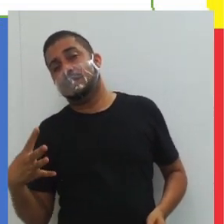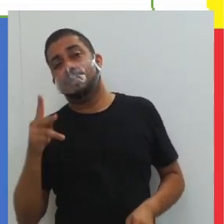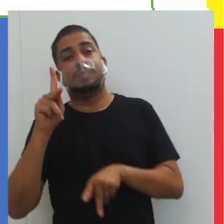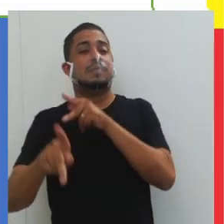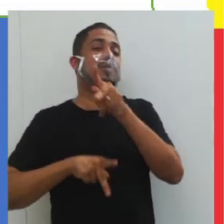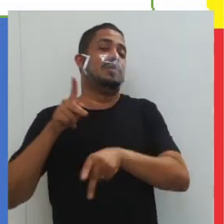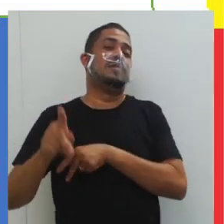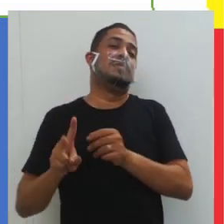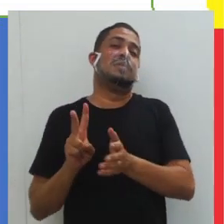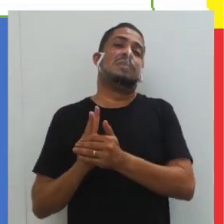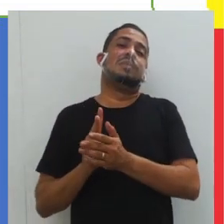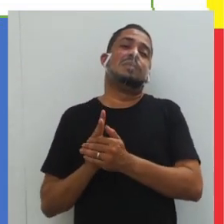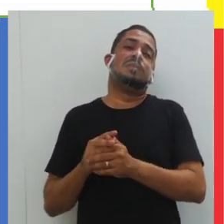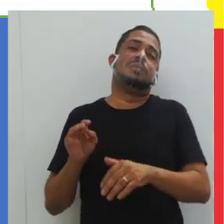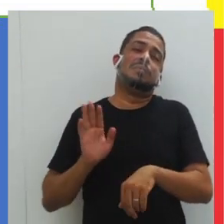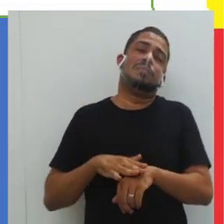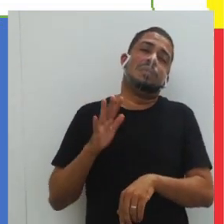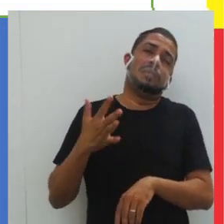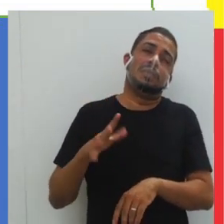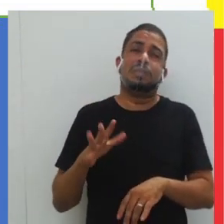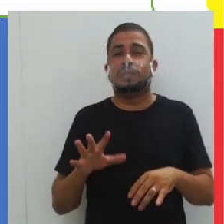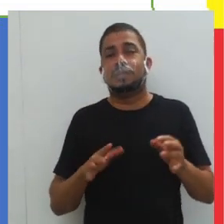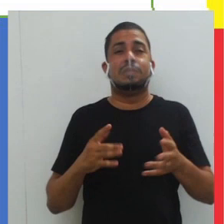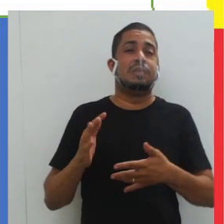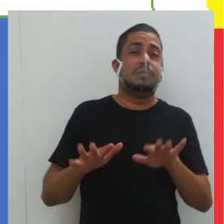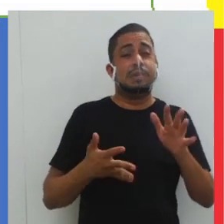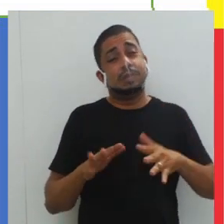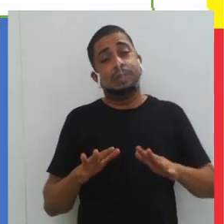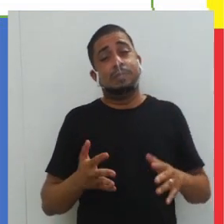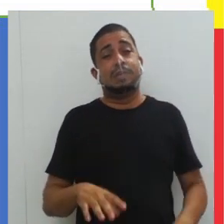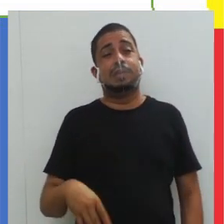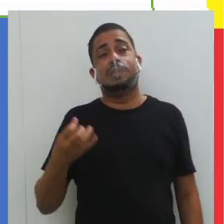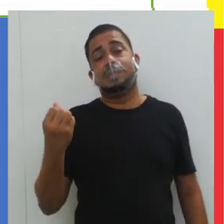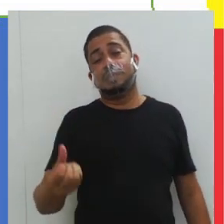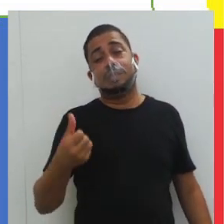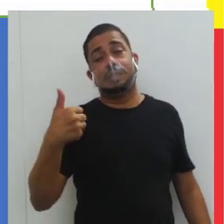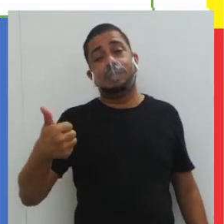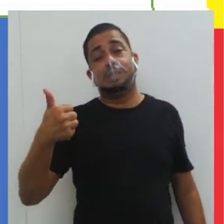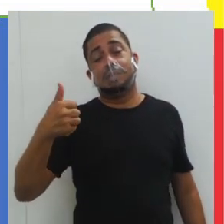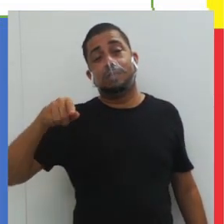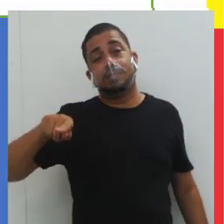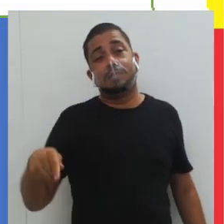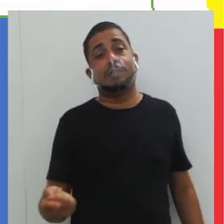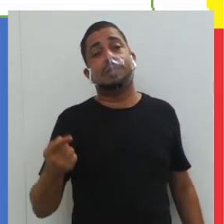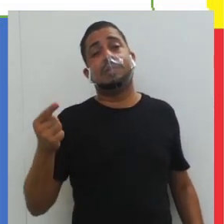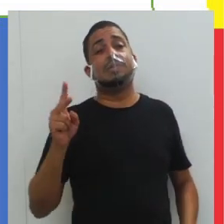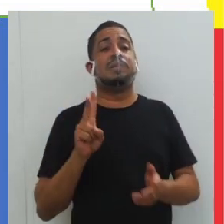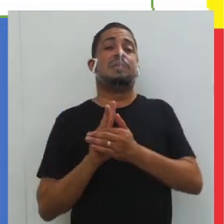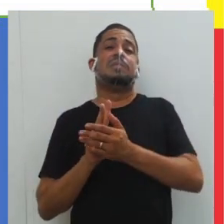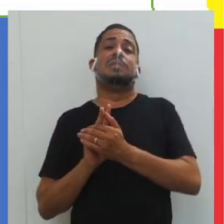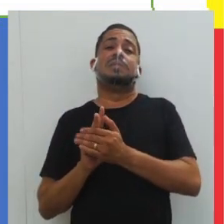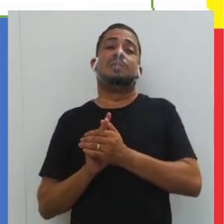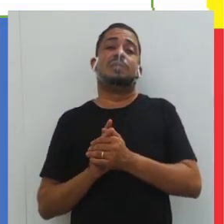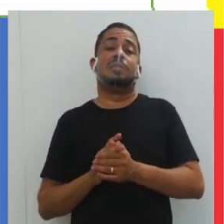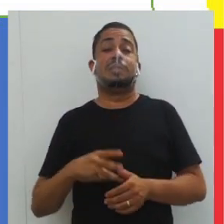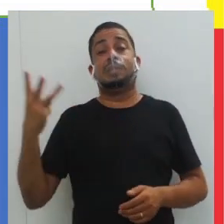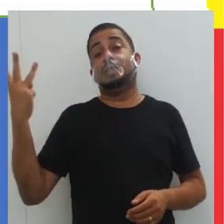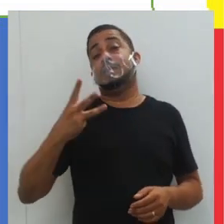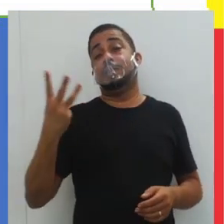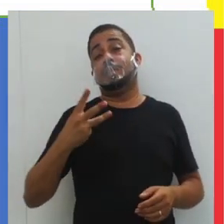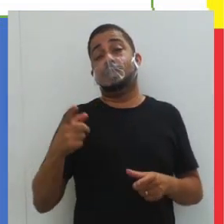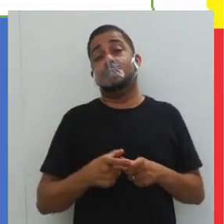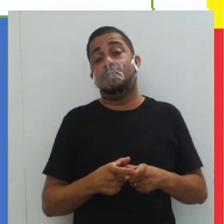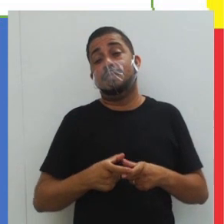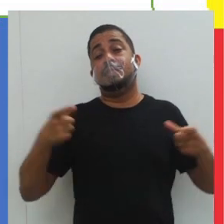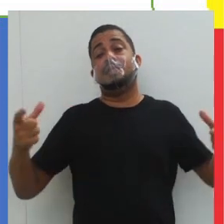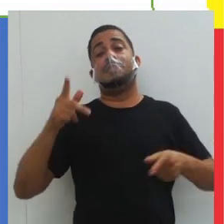povos indígenas e mais ou menos, mais de 61 mil indígenas. Nós temos a